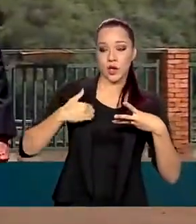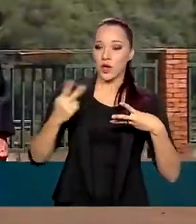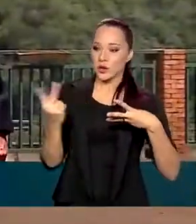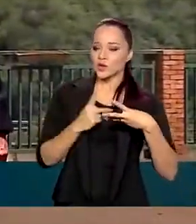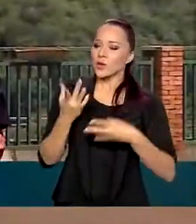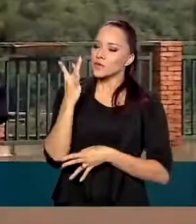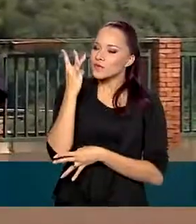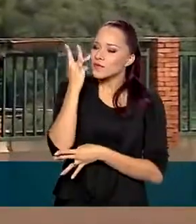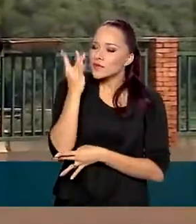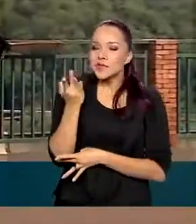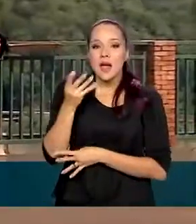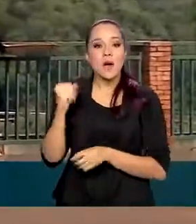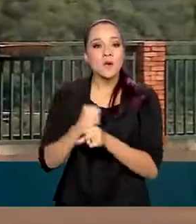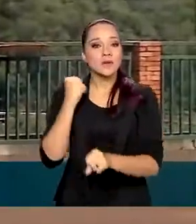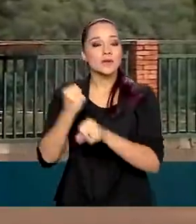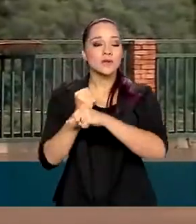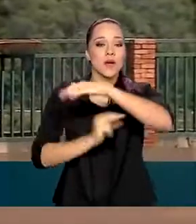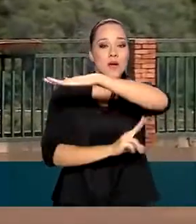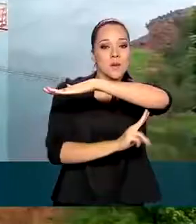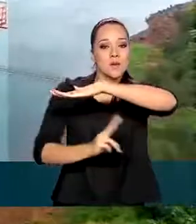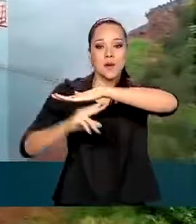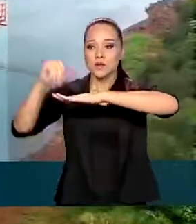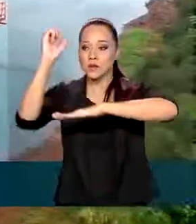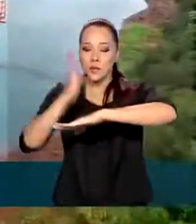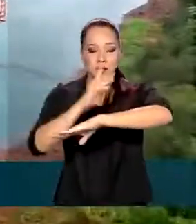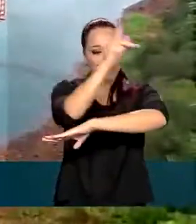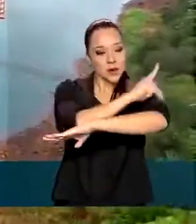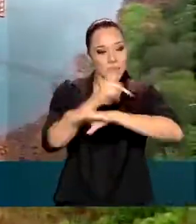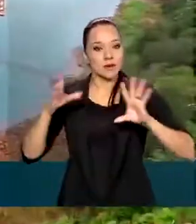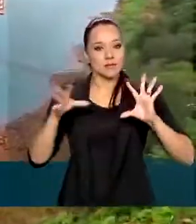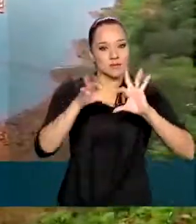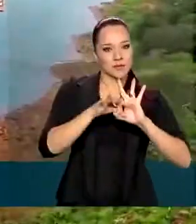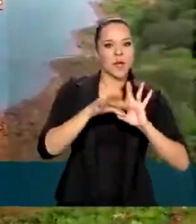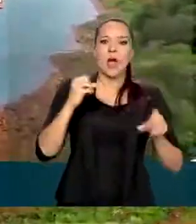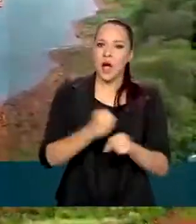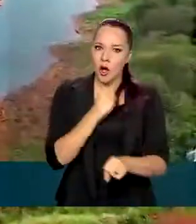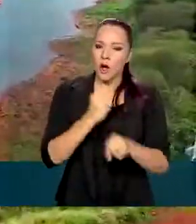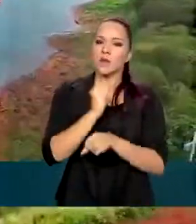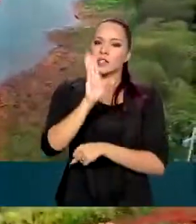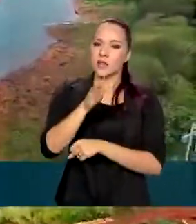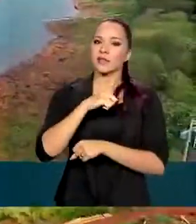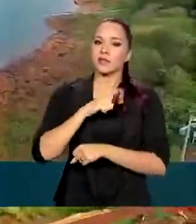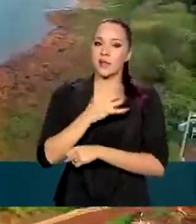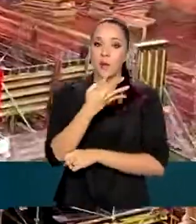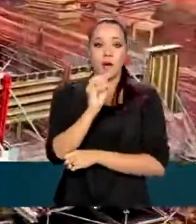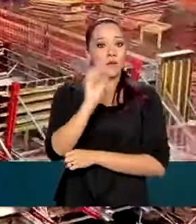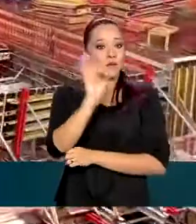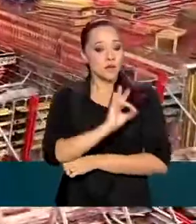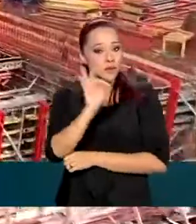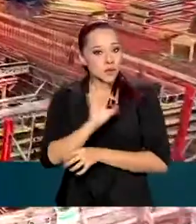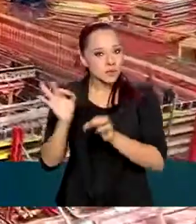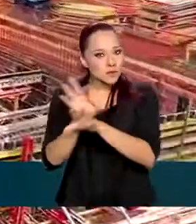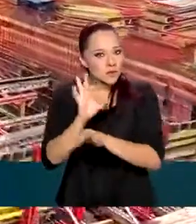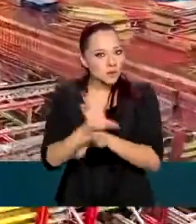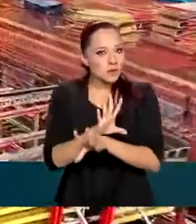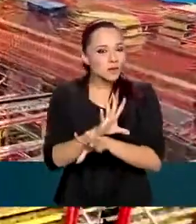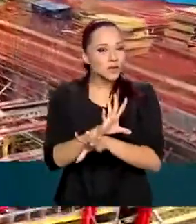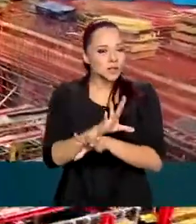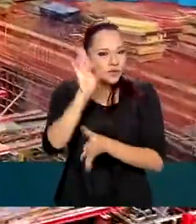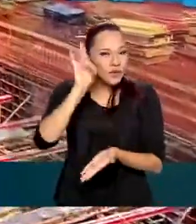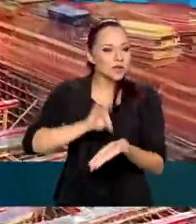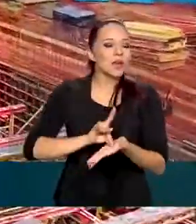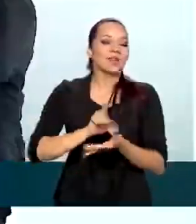ver de perto a construção da ponte da integração. A obra, que está mais de 40% concluída, vai ficar pronta em